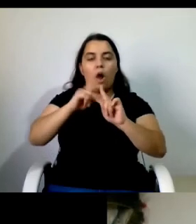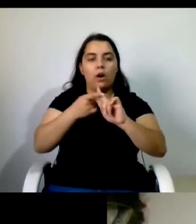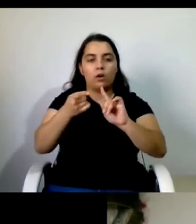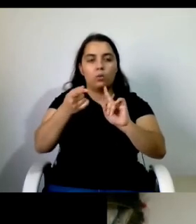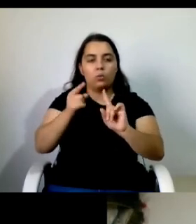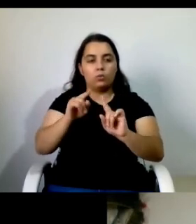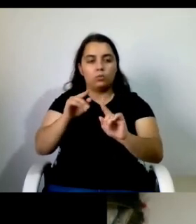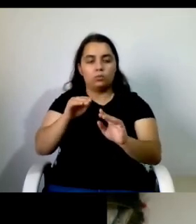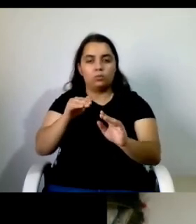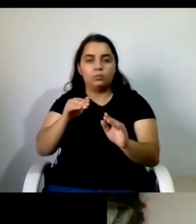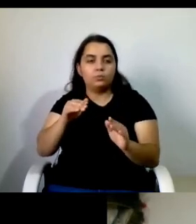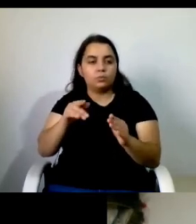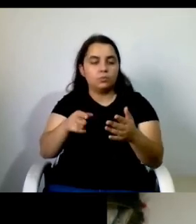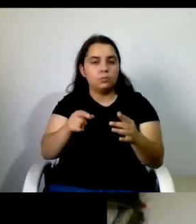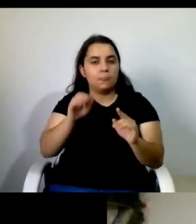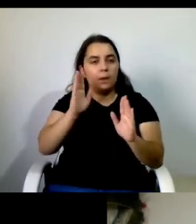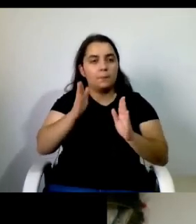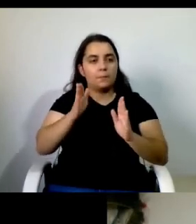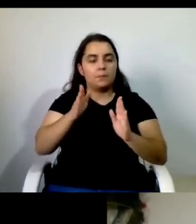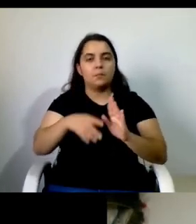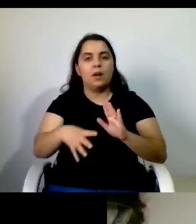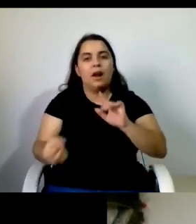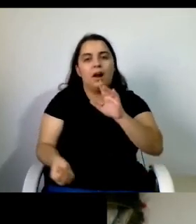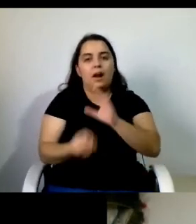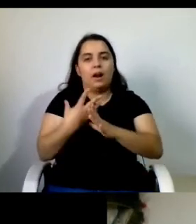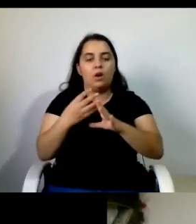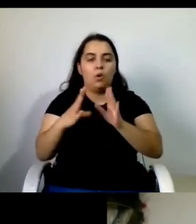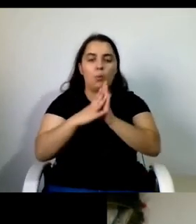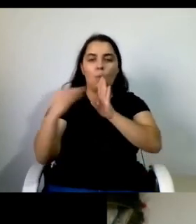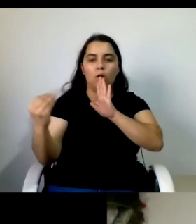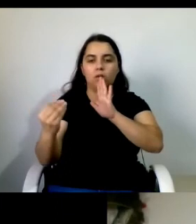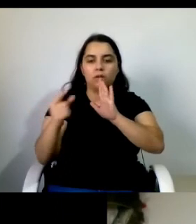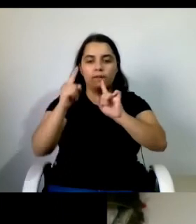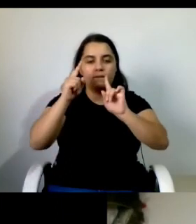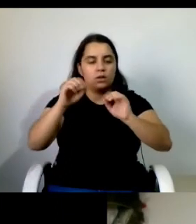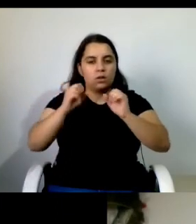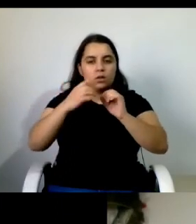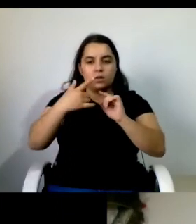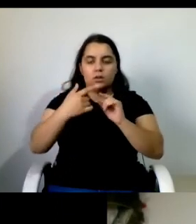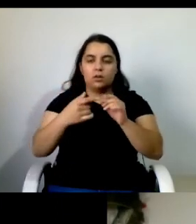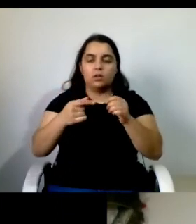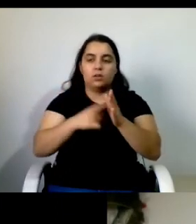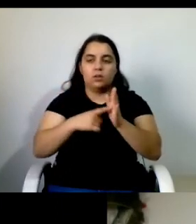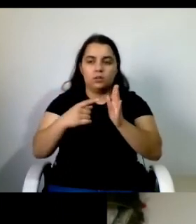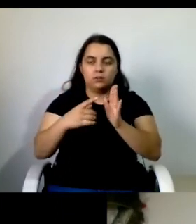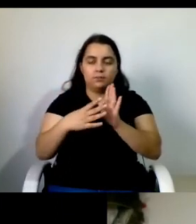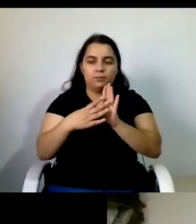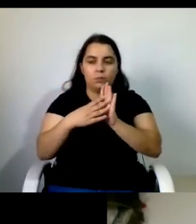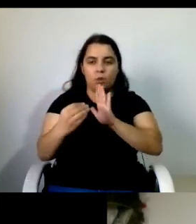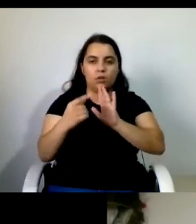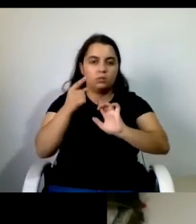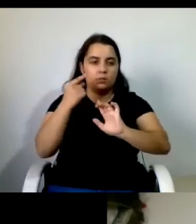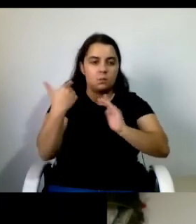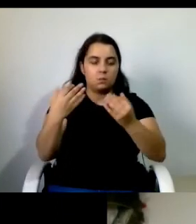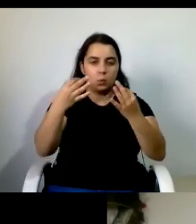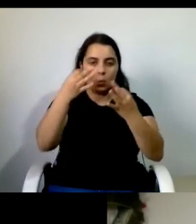definitivo e portanto tem toda a pertinência a este momento que estamos a viver nestes dias igualmente também porque